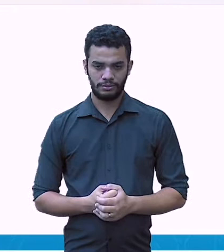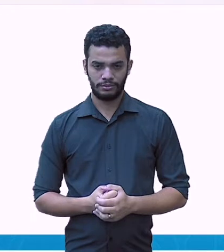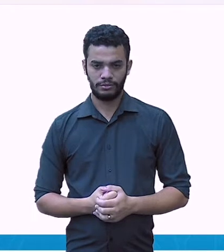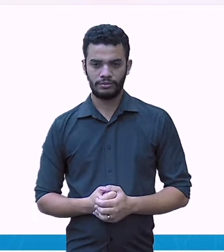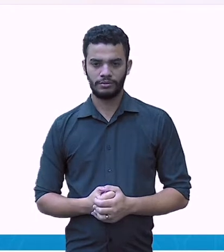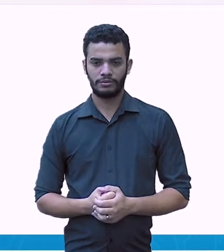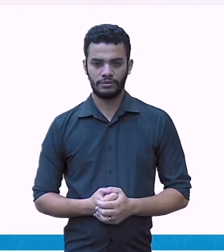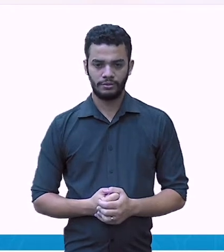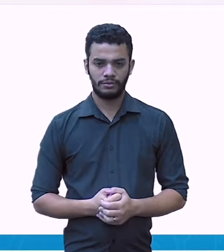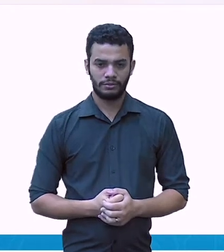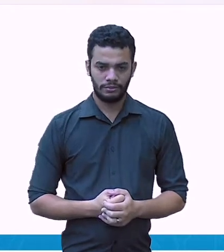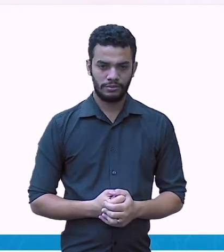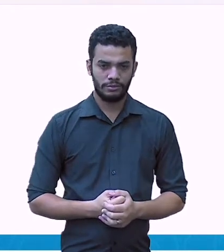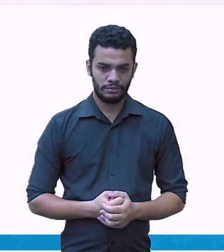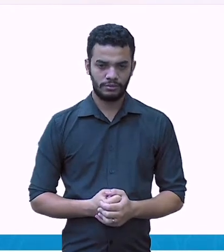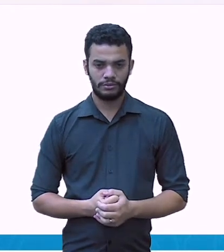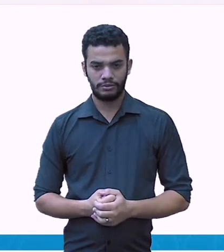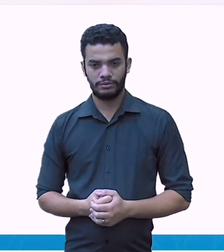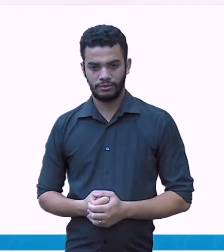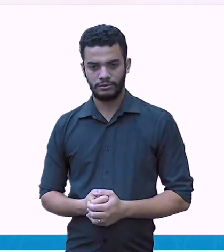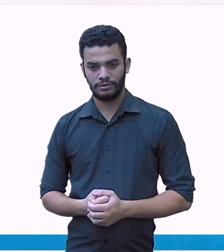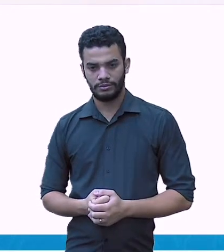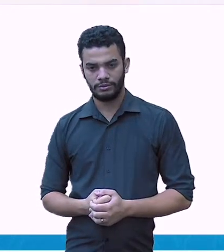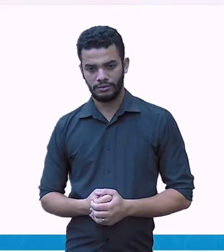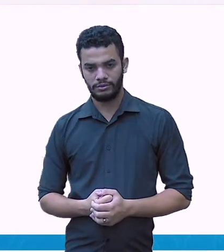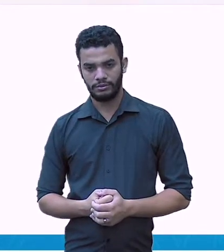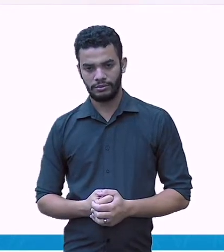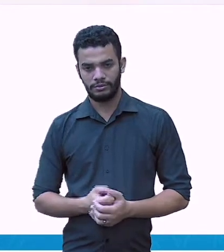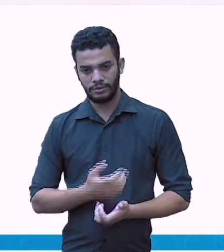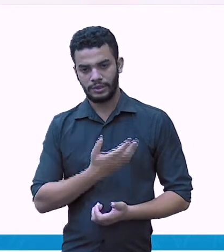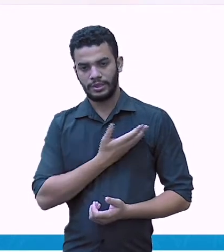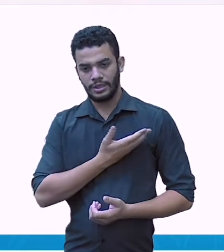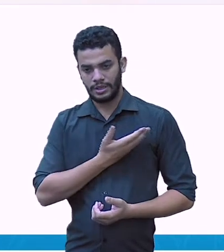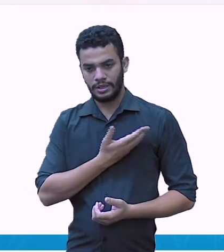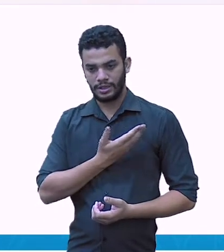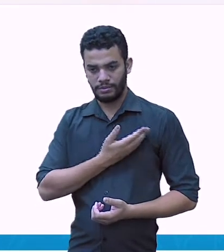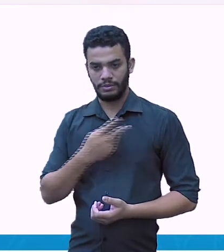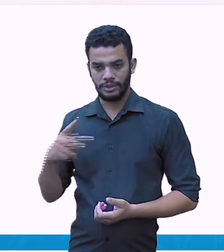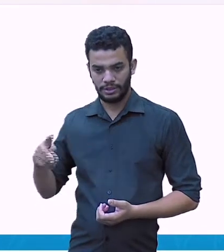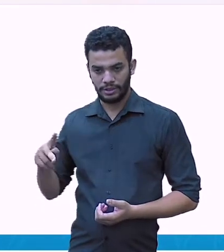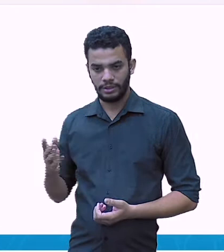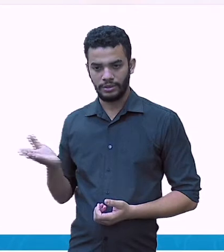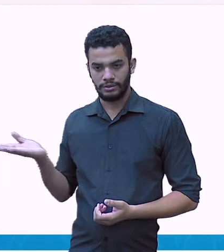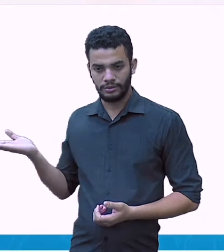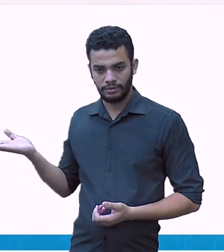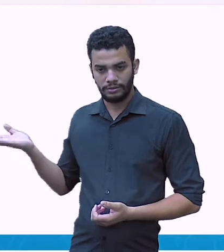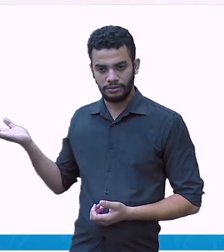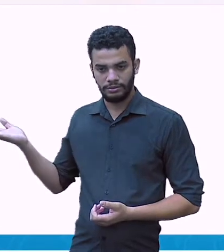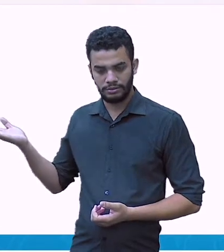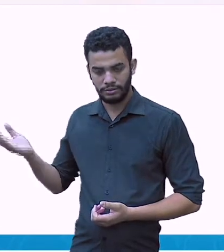Ana gastou esse valor aqui, Ana.